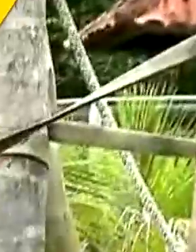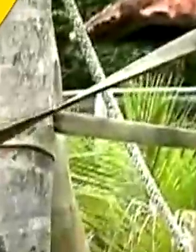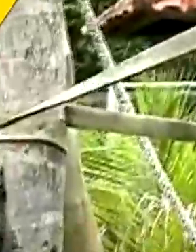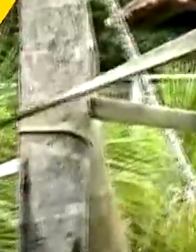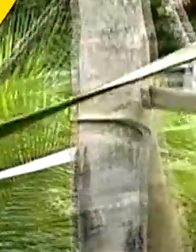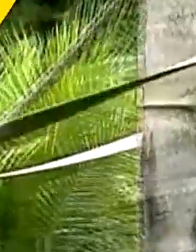Transcrição Legendas Negri E aí